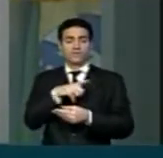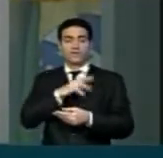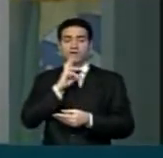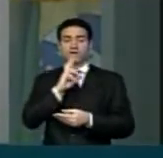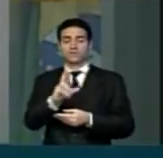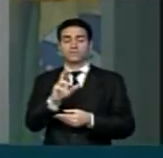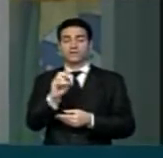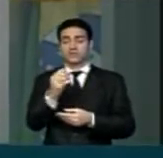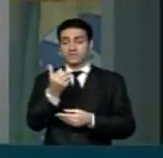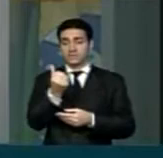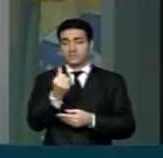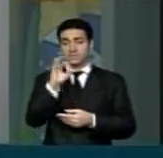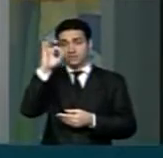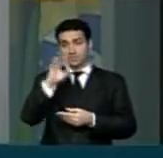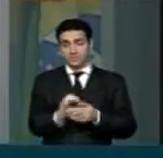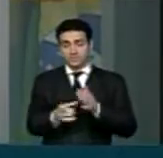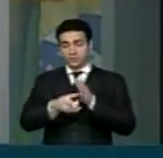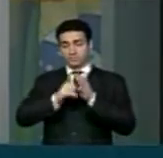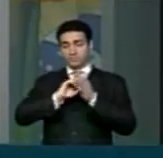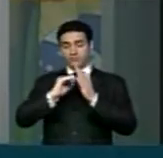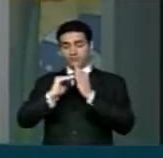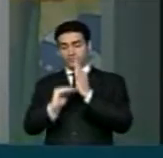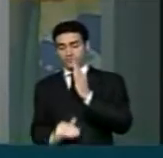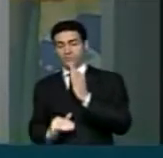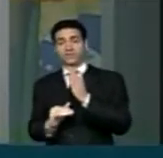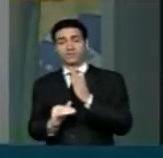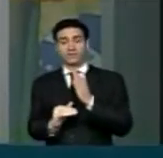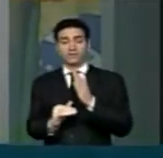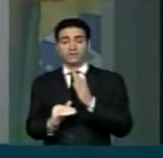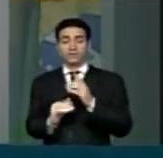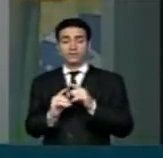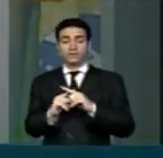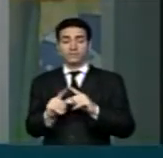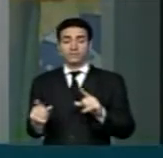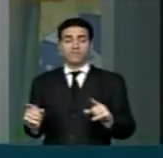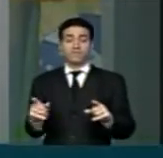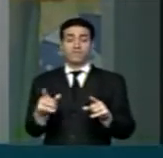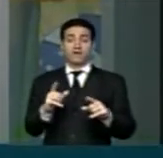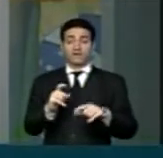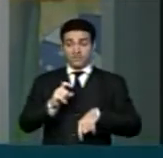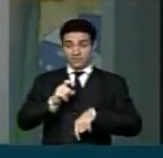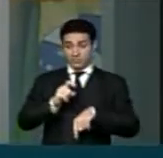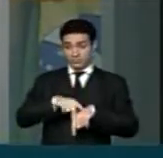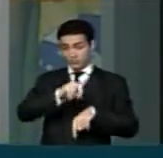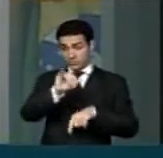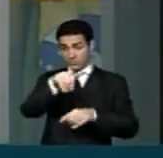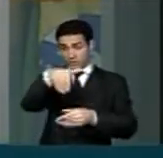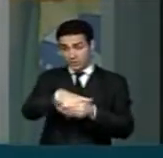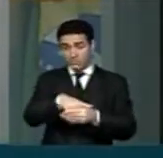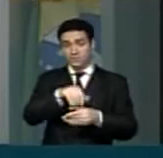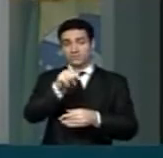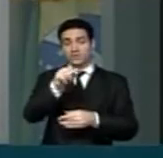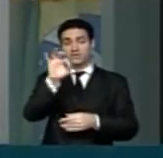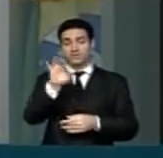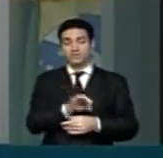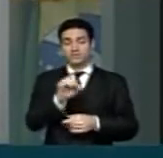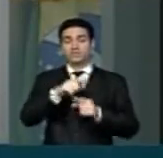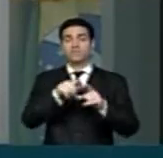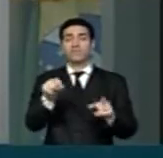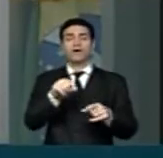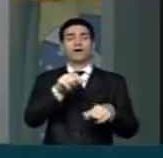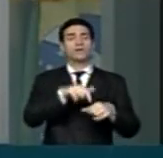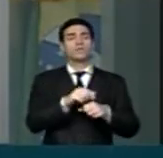resultado 6% atrás. Na boca do urna, 7%. No dia da eleição, foi o primeiro